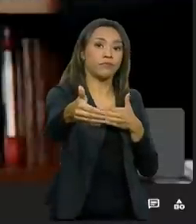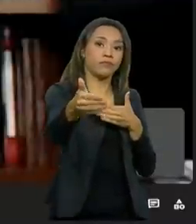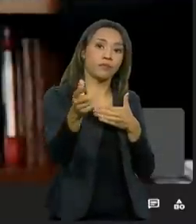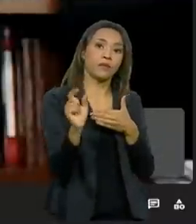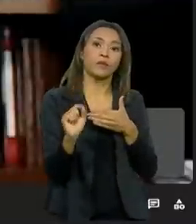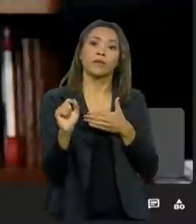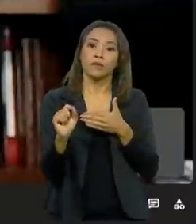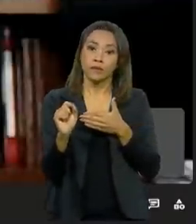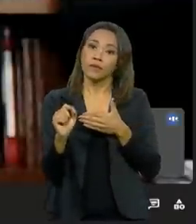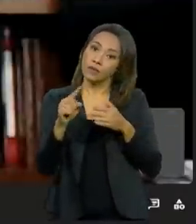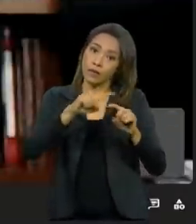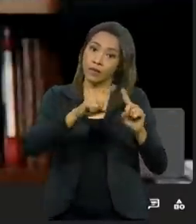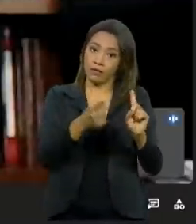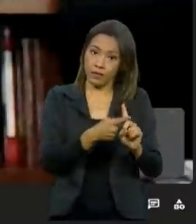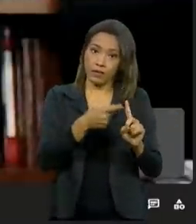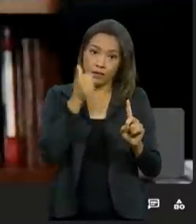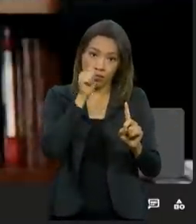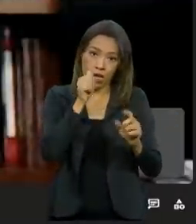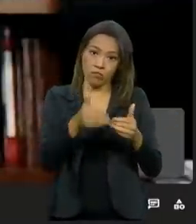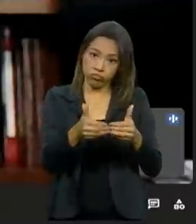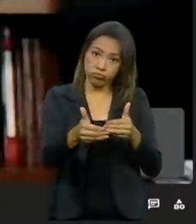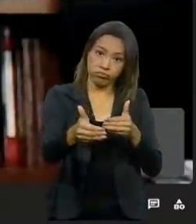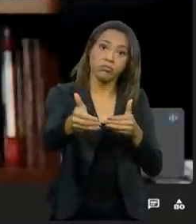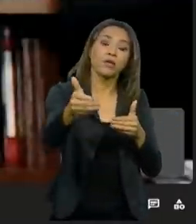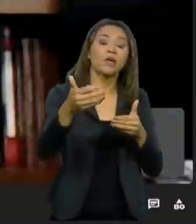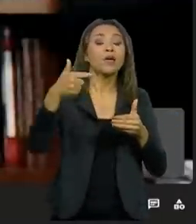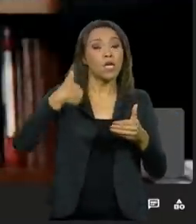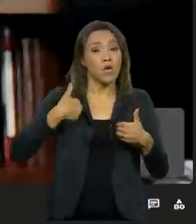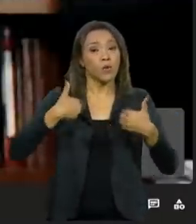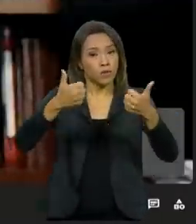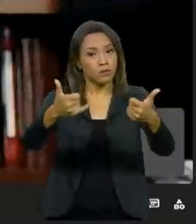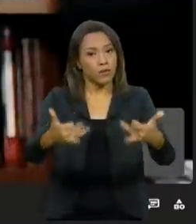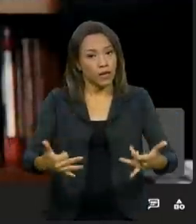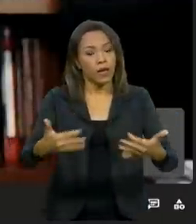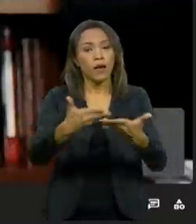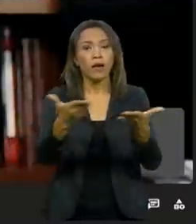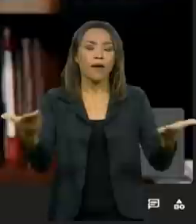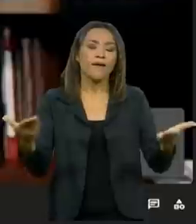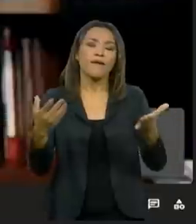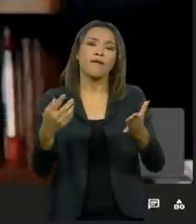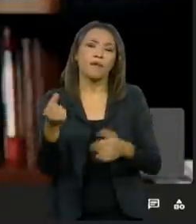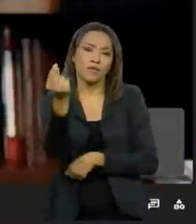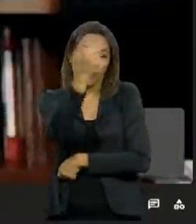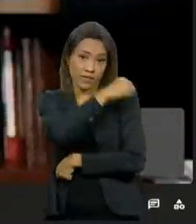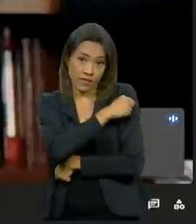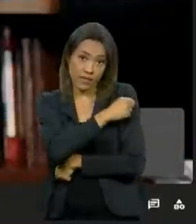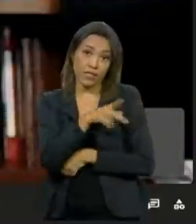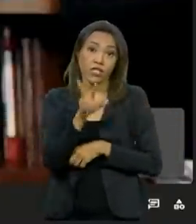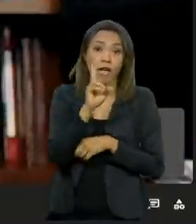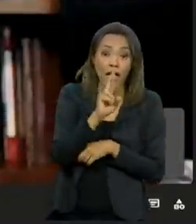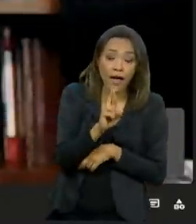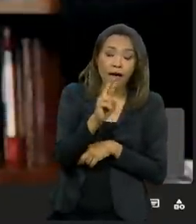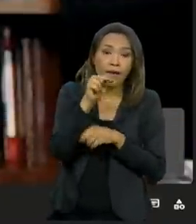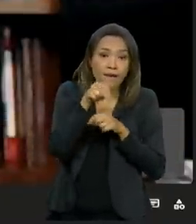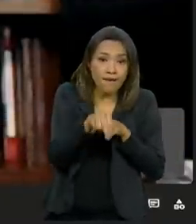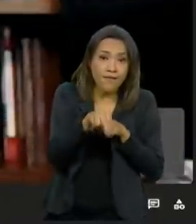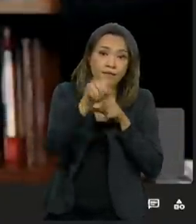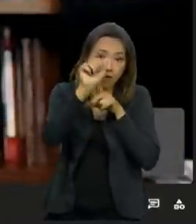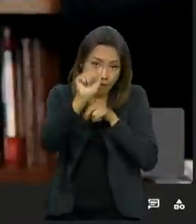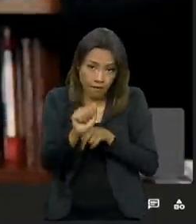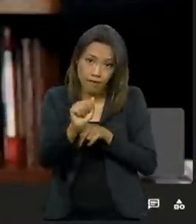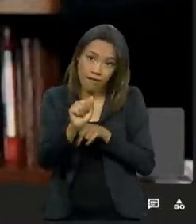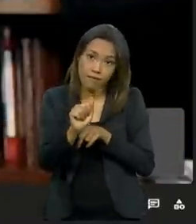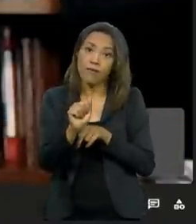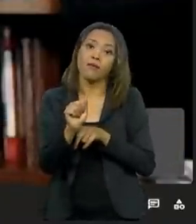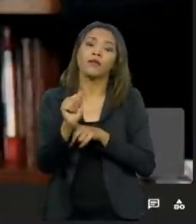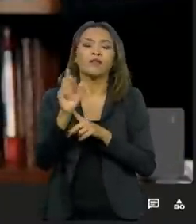desfecho da gestação. O que eu quero dizer com isso é que, particularmente para as vacinas de RNA mensageiro, esses dados